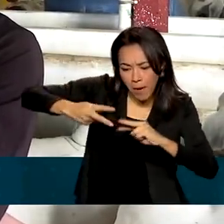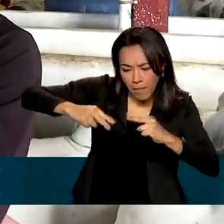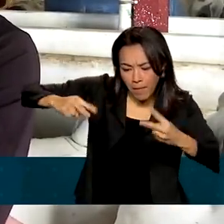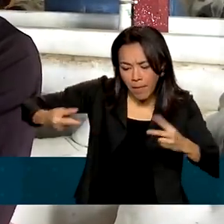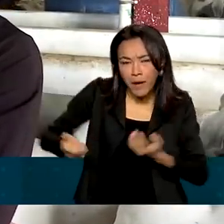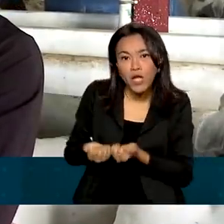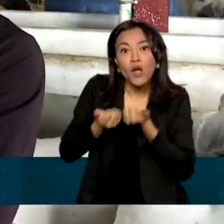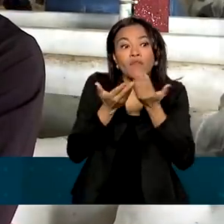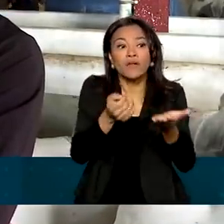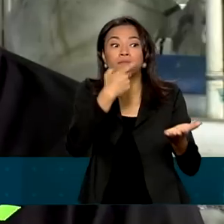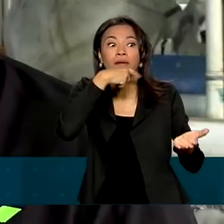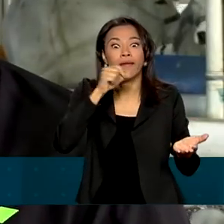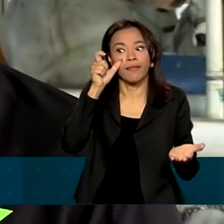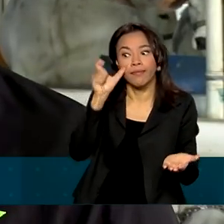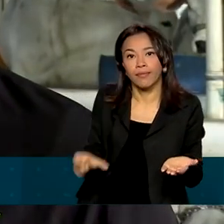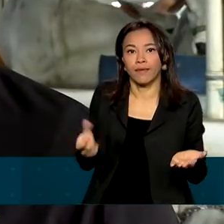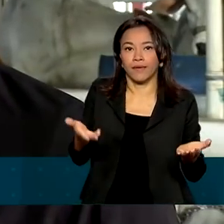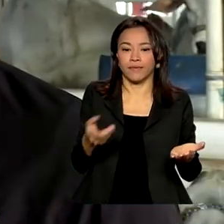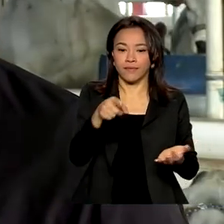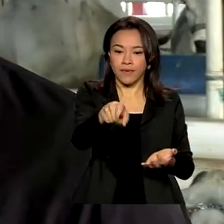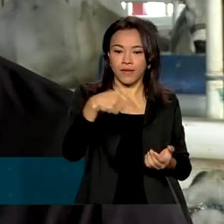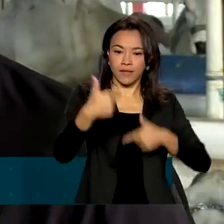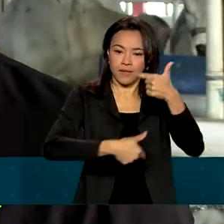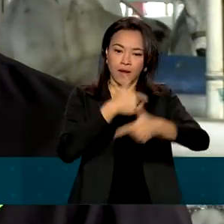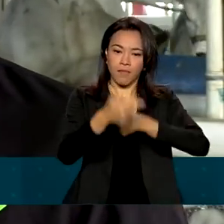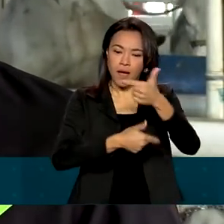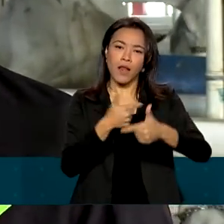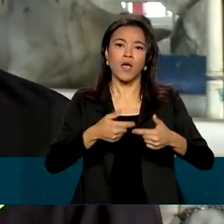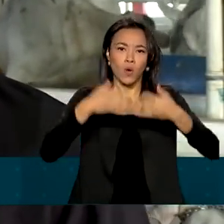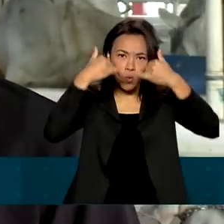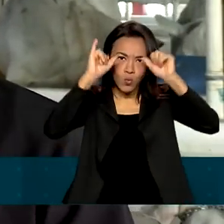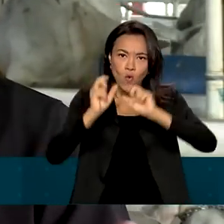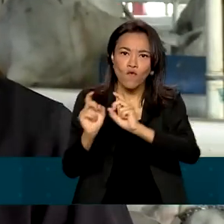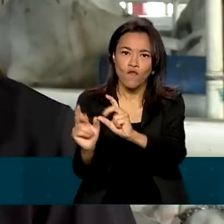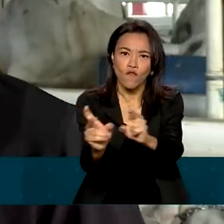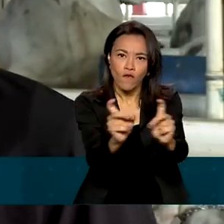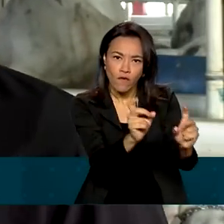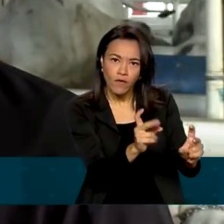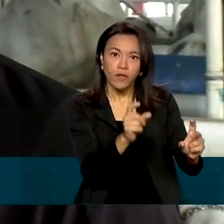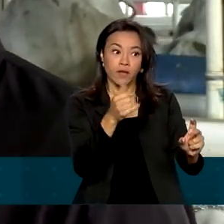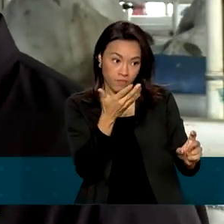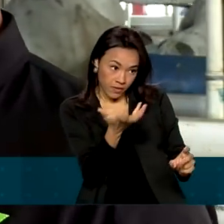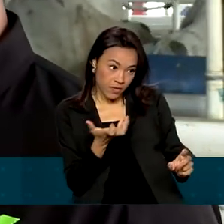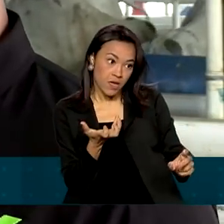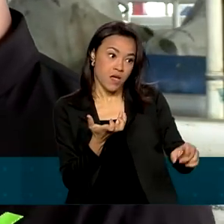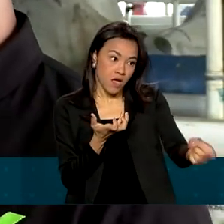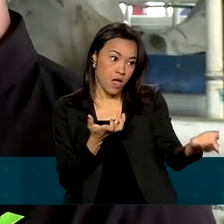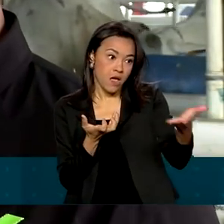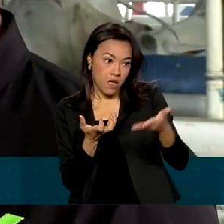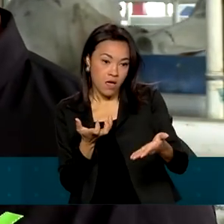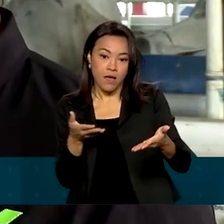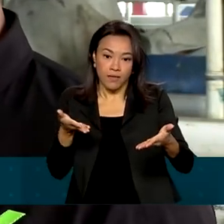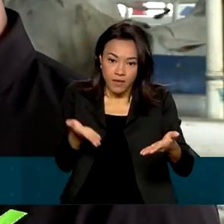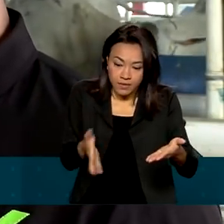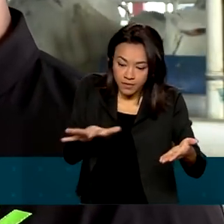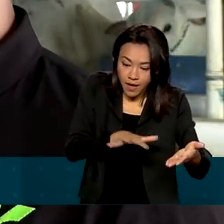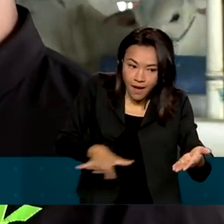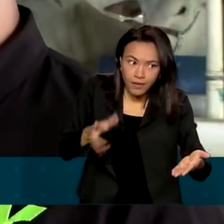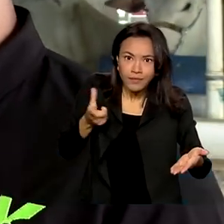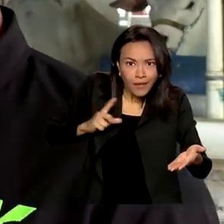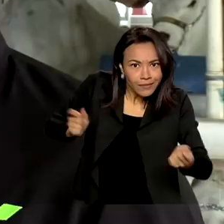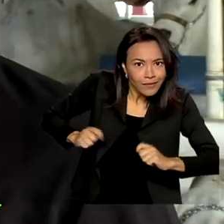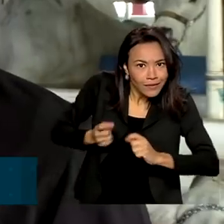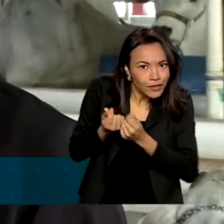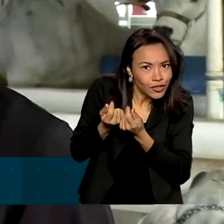área para quem quer investir. A trabalha com rebanho comercial. Basicamente a gente pega a pessoa que quer investir no agronegócio, sabe que o agro é rentável, que dá dinheiro,